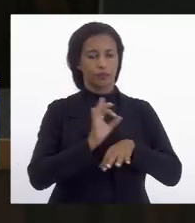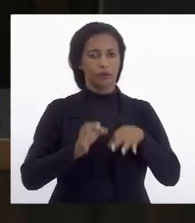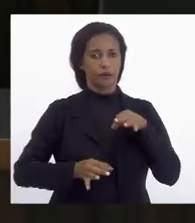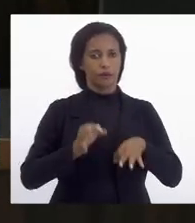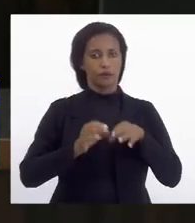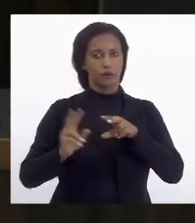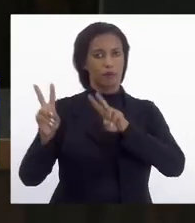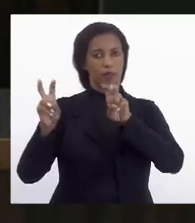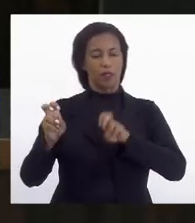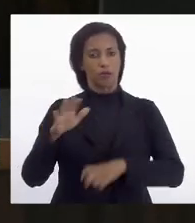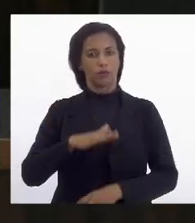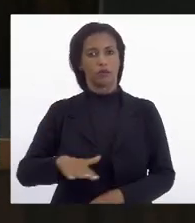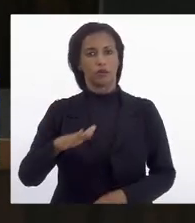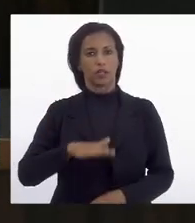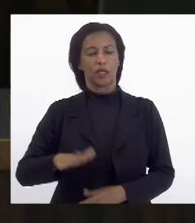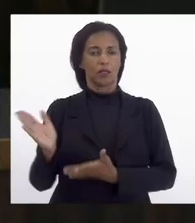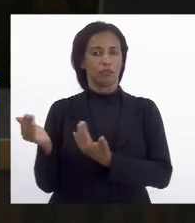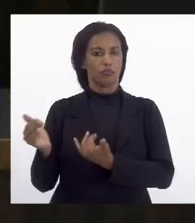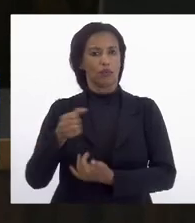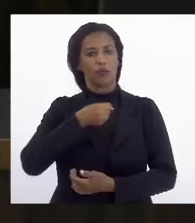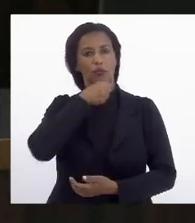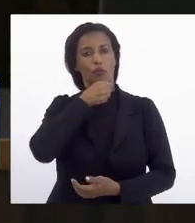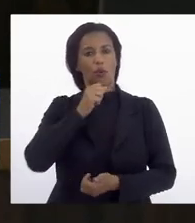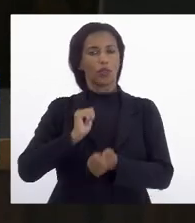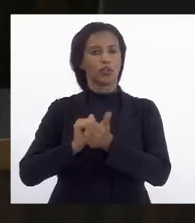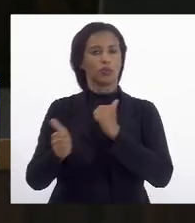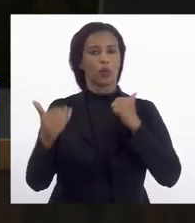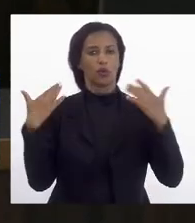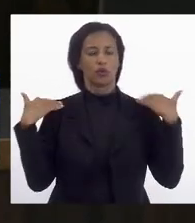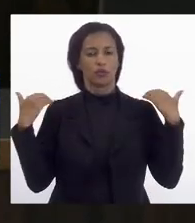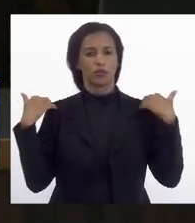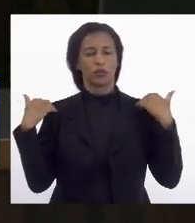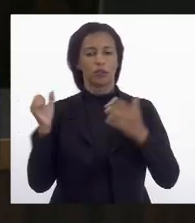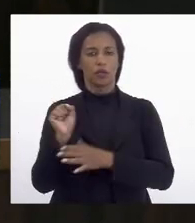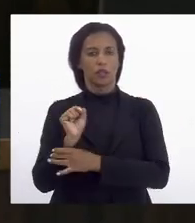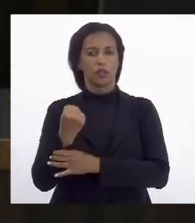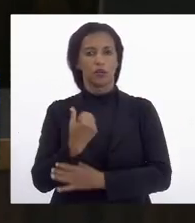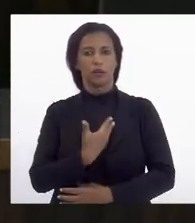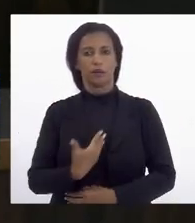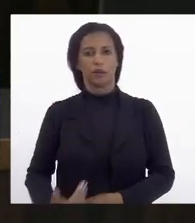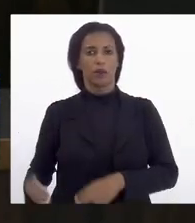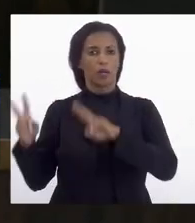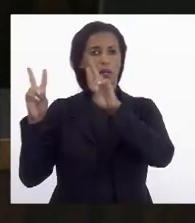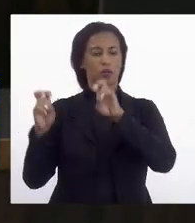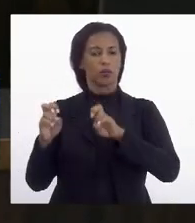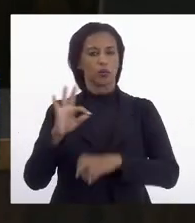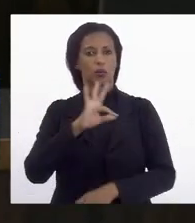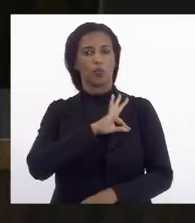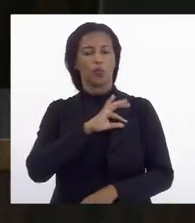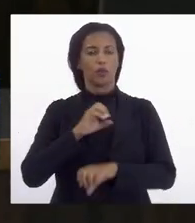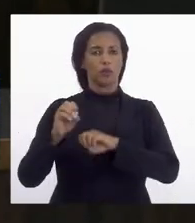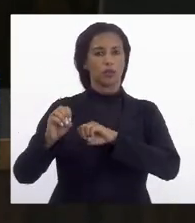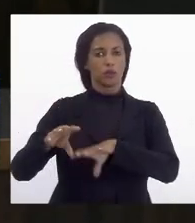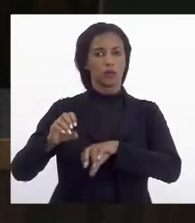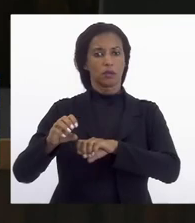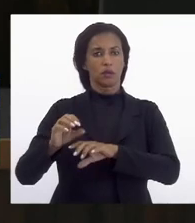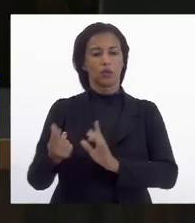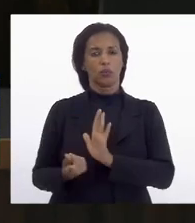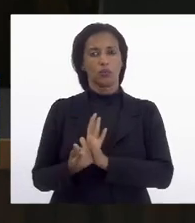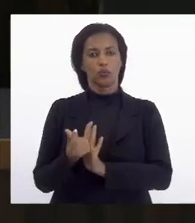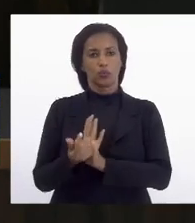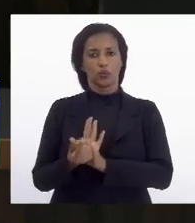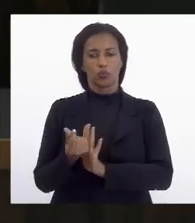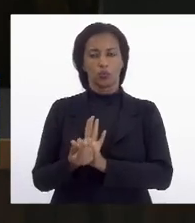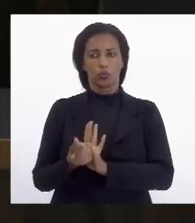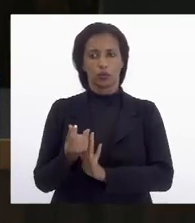de assuntos da criança do adolescente do idoso esporte e lazer de segurança pública de assuntos de polícia de educação de orçamento